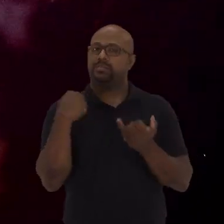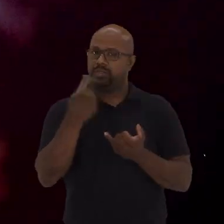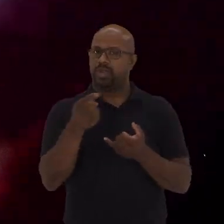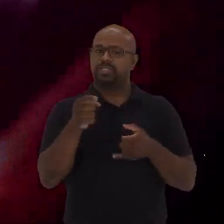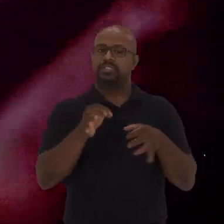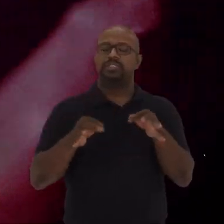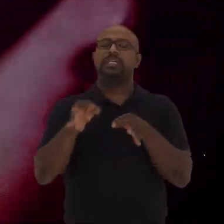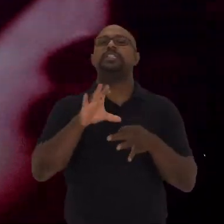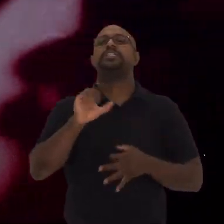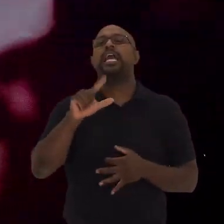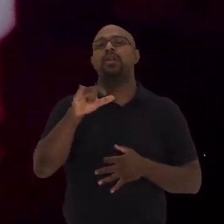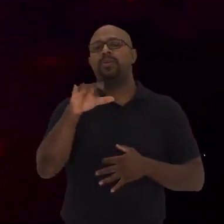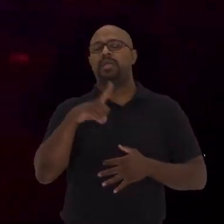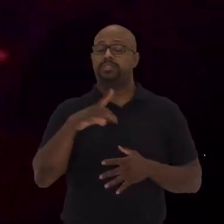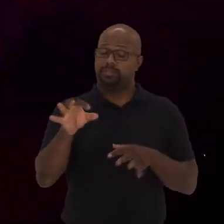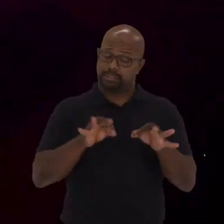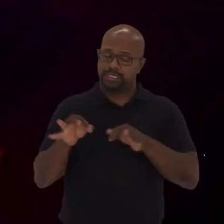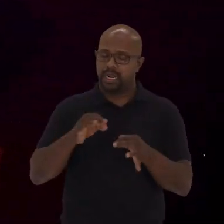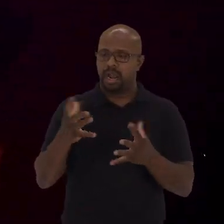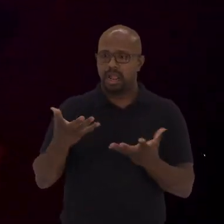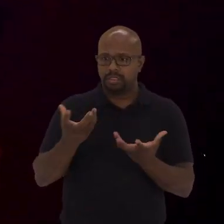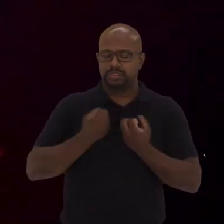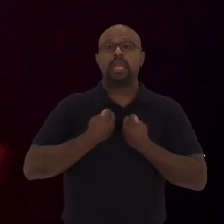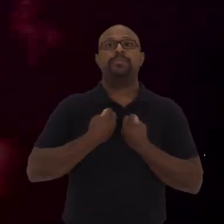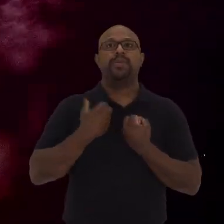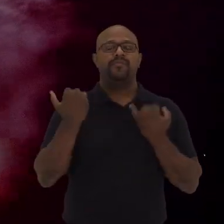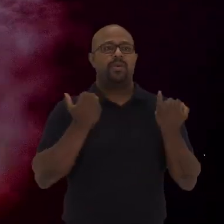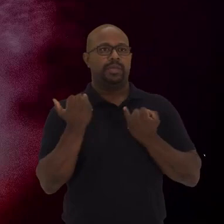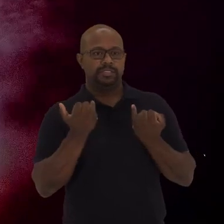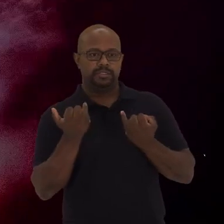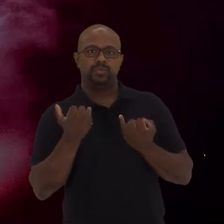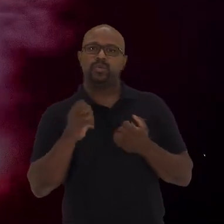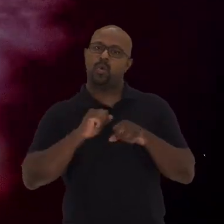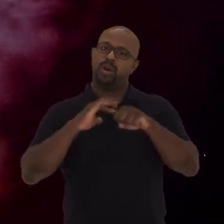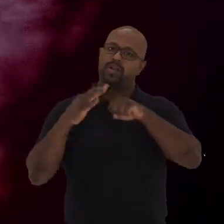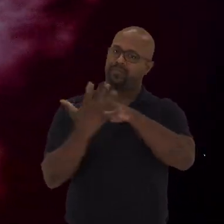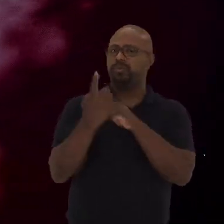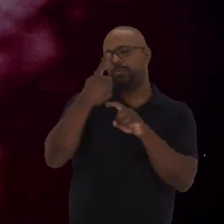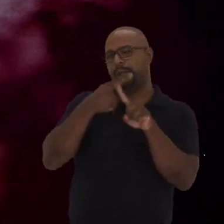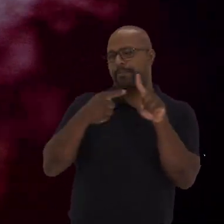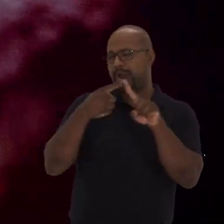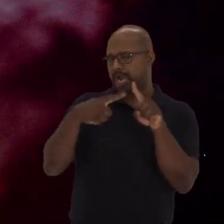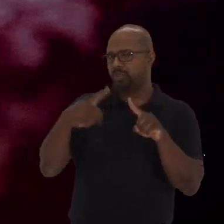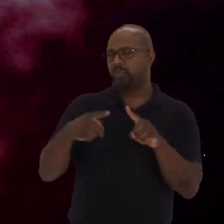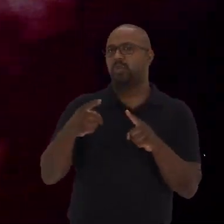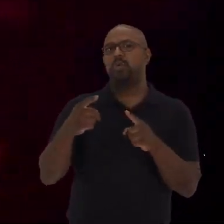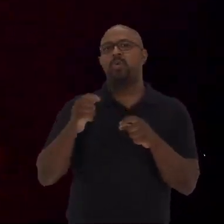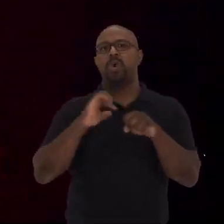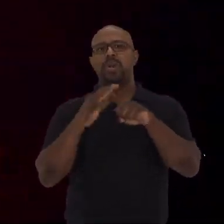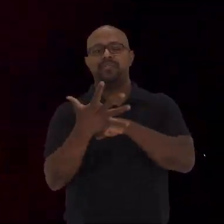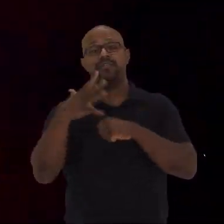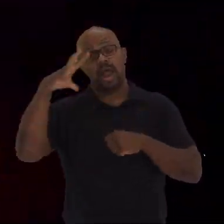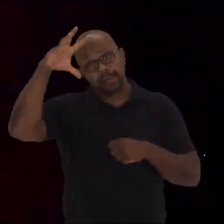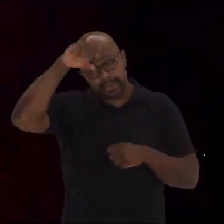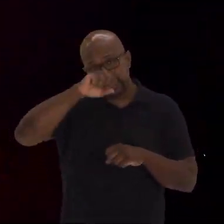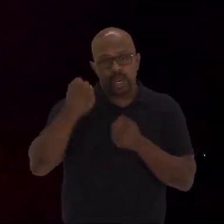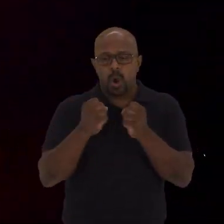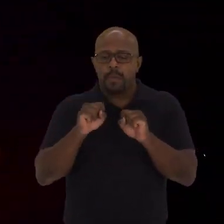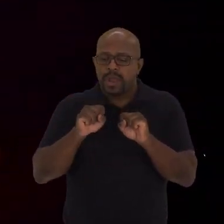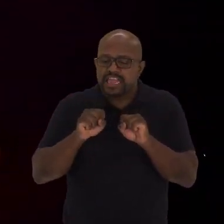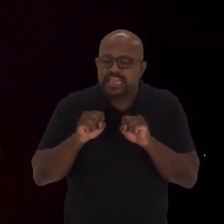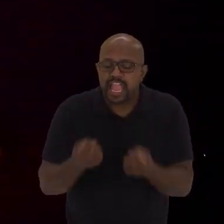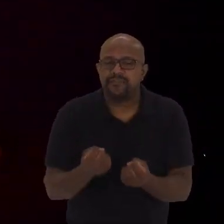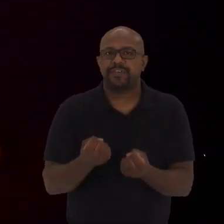E aí as nossas células recebem a informação Do coronavírus Uma parte do coronavírus E vão aprender A fazer suas